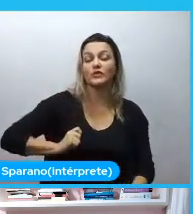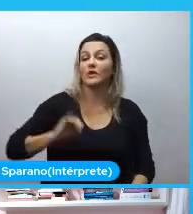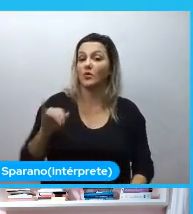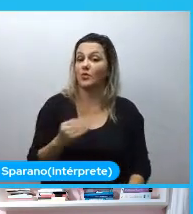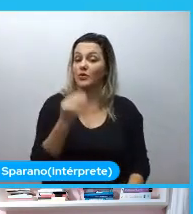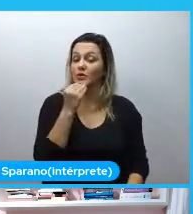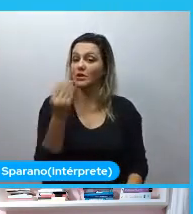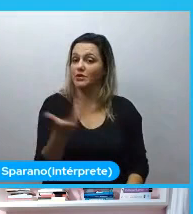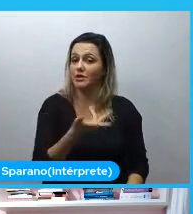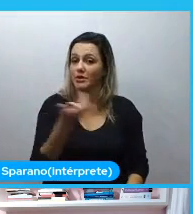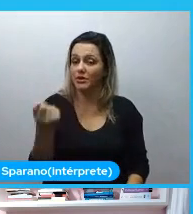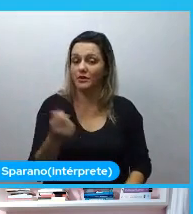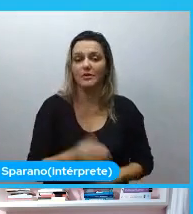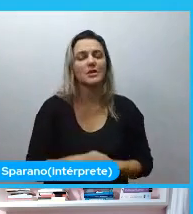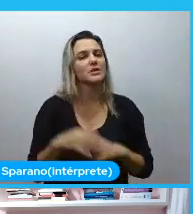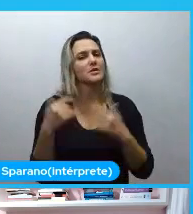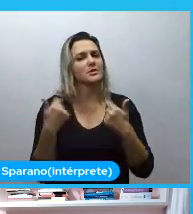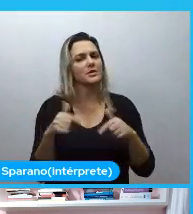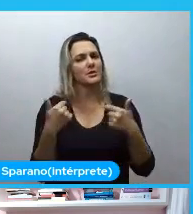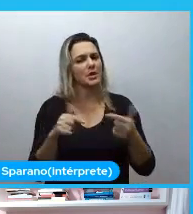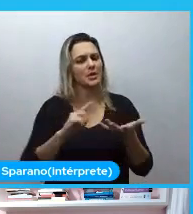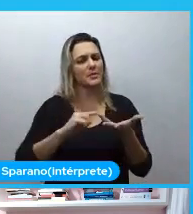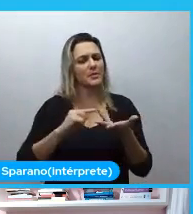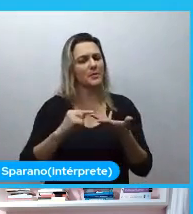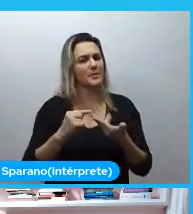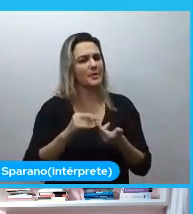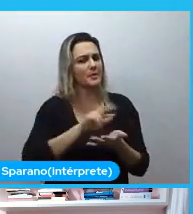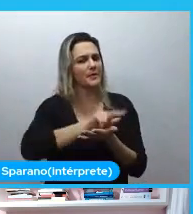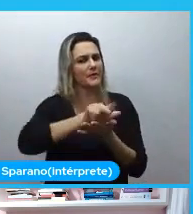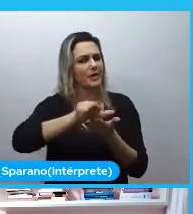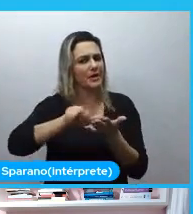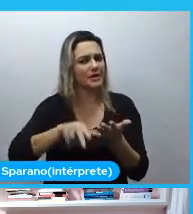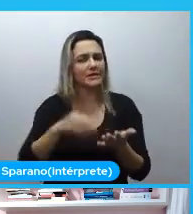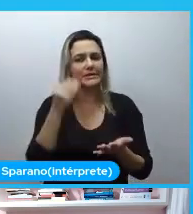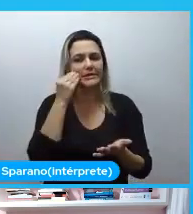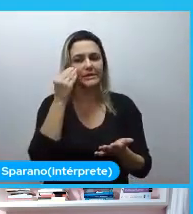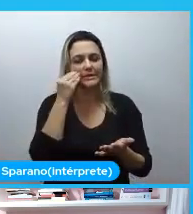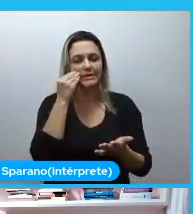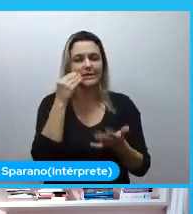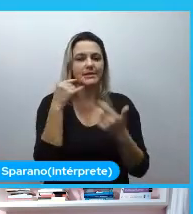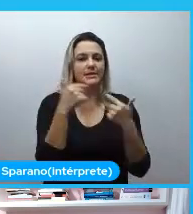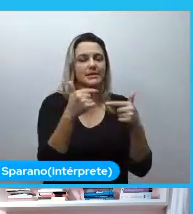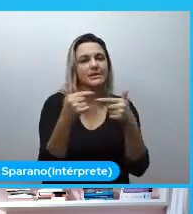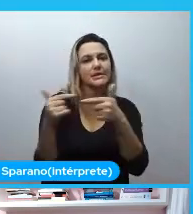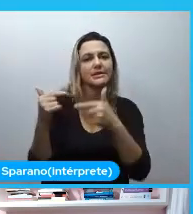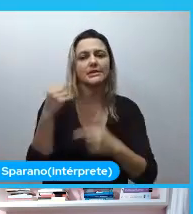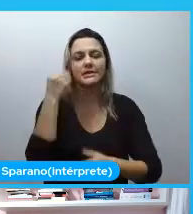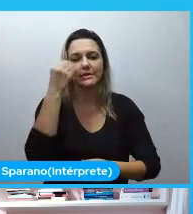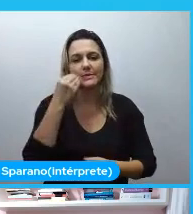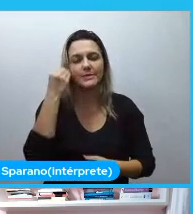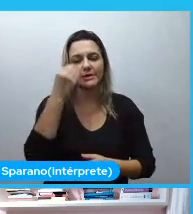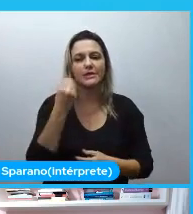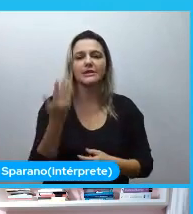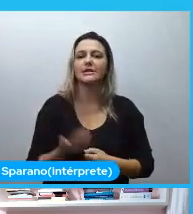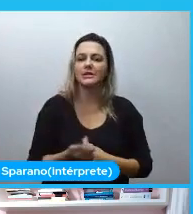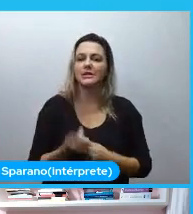E, assim, eu trabalhei em várias coisas. Eu saí tentando me expor ao máximo nas experiências. Então, eu fui desde